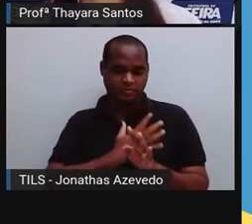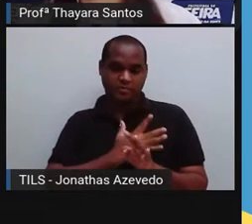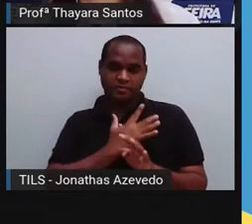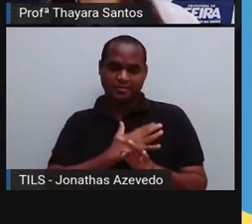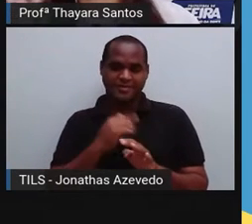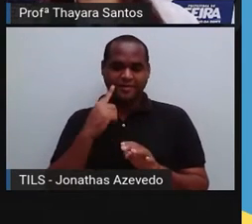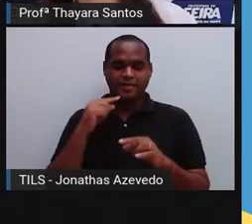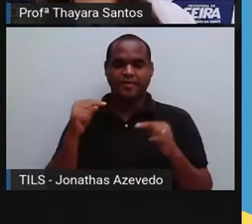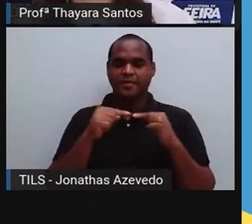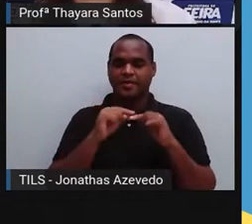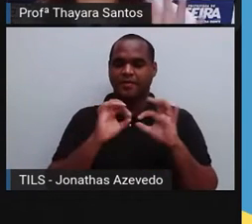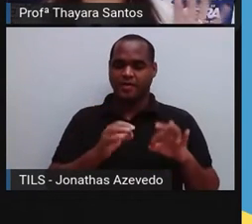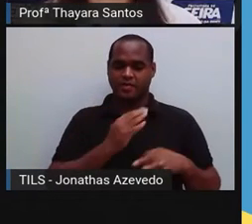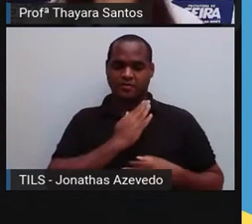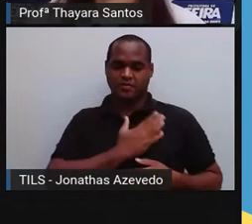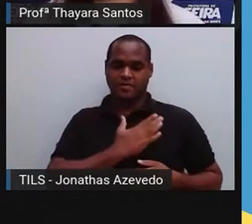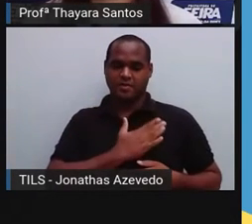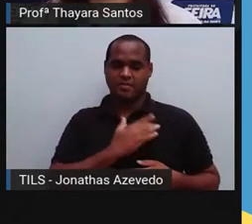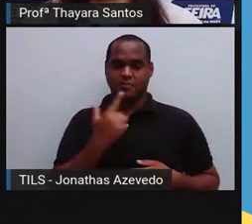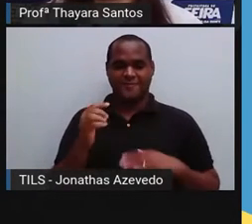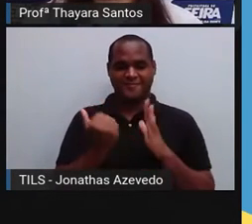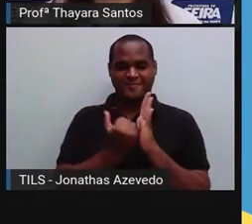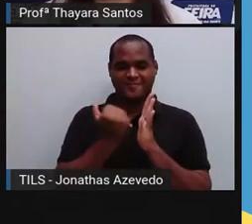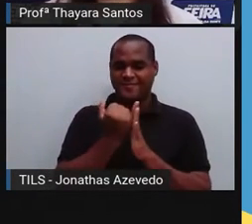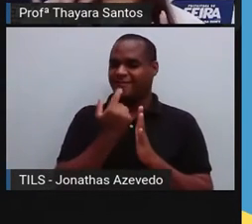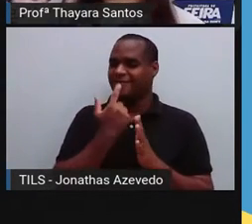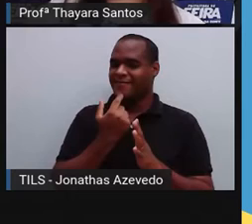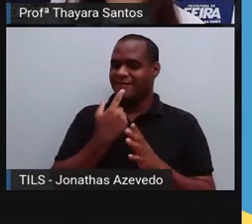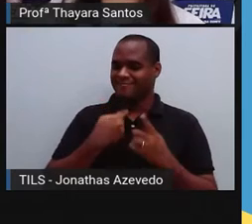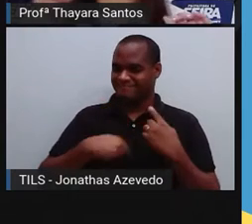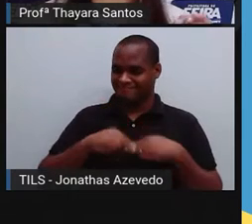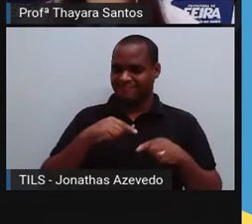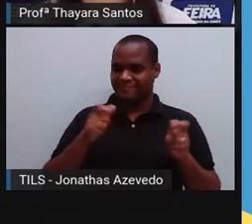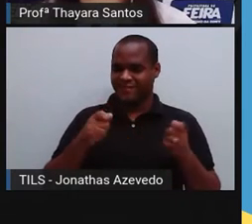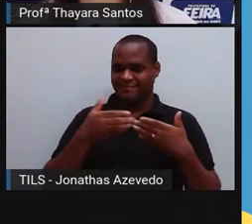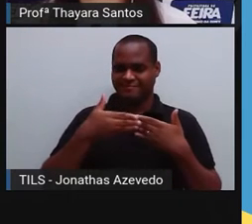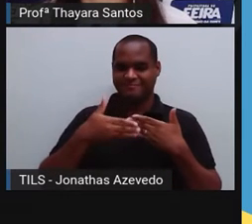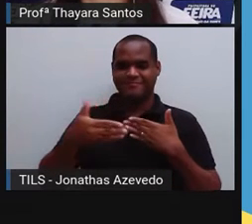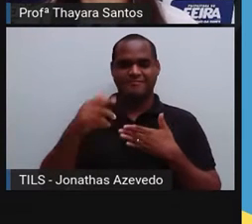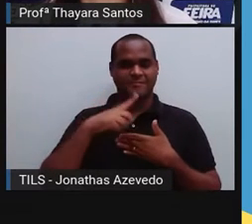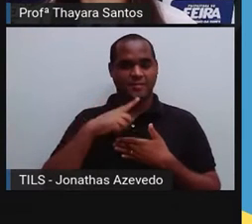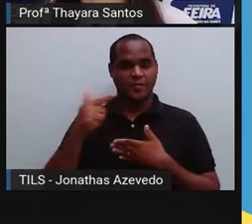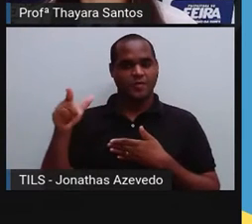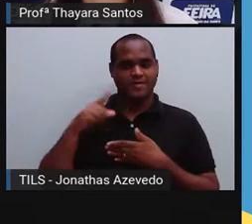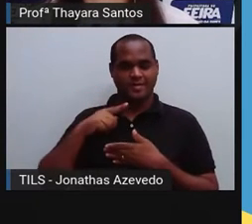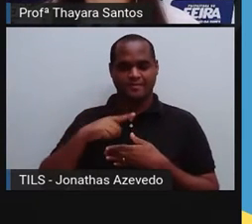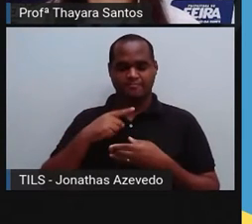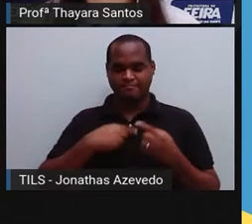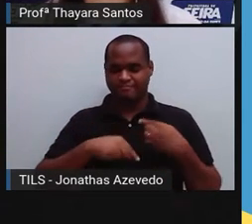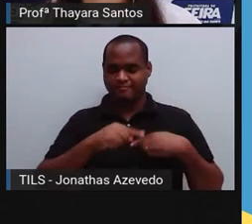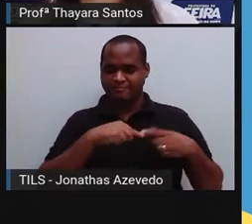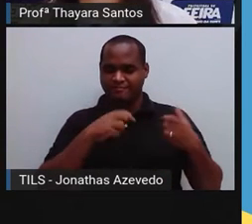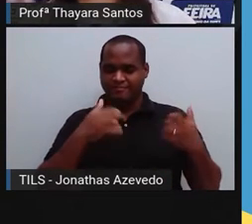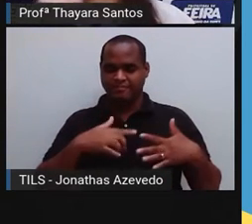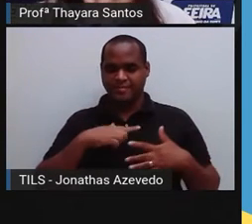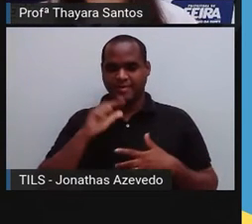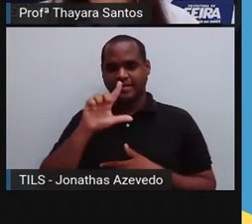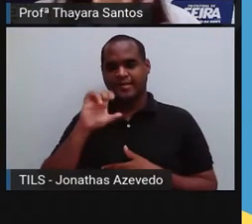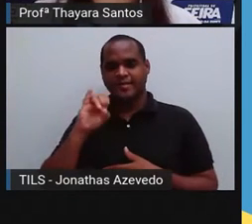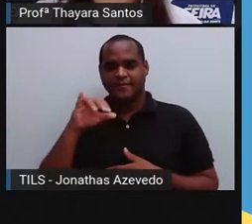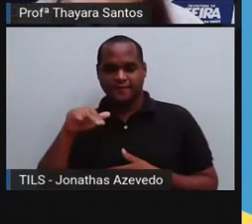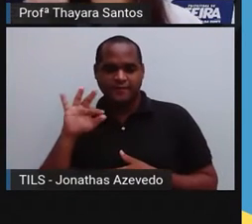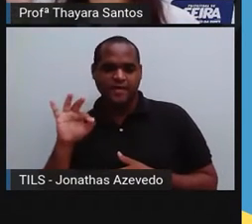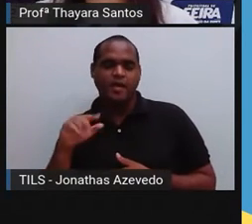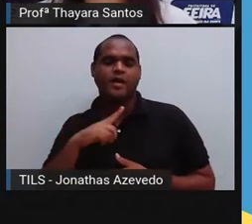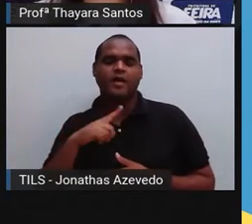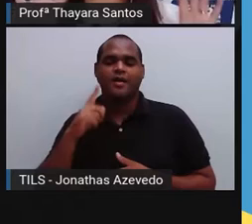é formado pelo coração, mas os vasos sanguíneos. Vocês vão ver mais na frente que também tem um outro tipo de vaso, que são os vasos linfáticos, mas